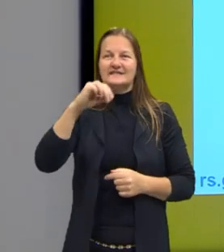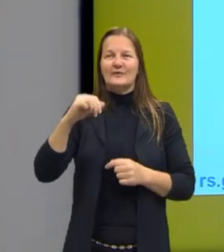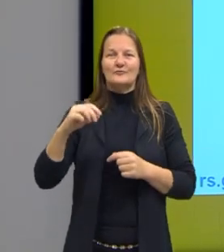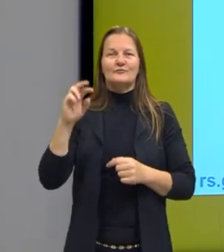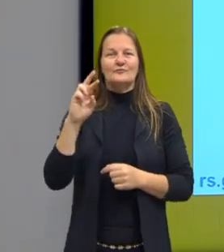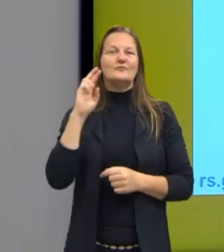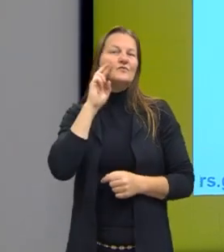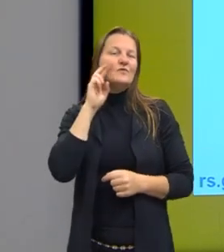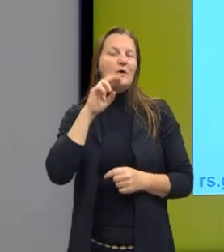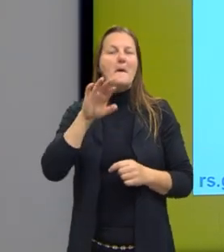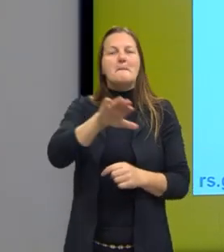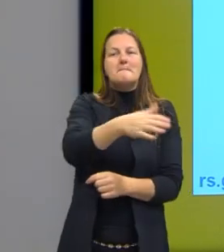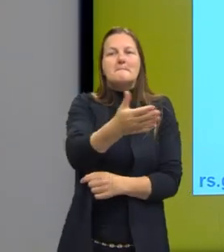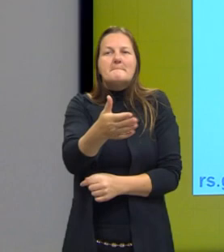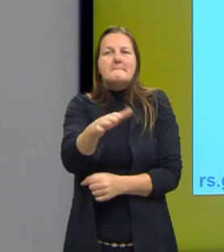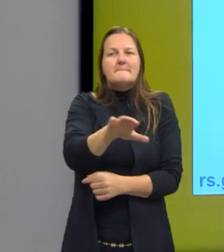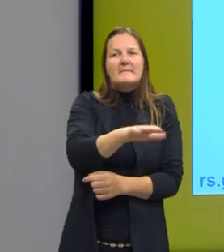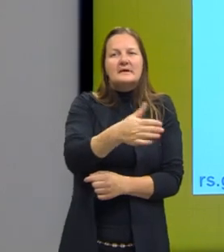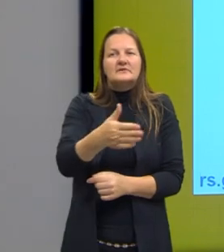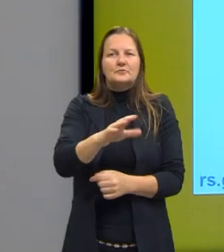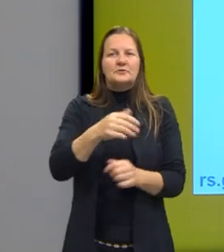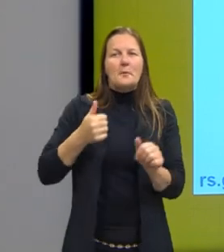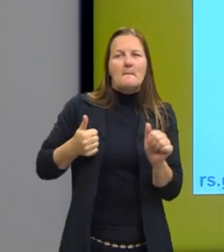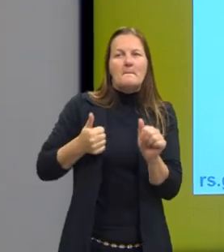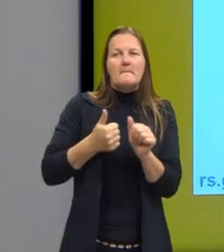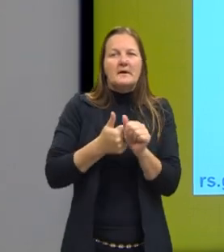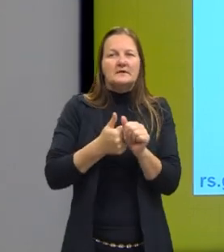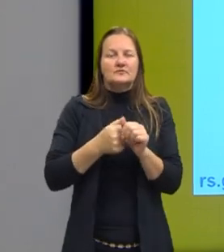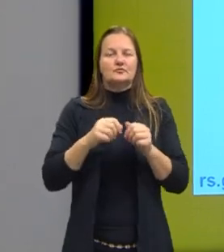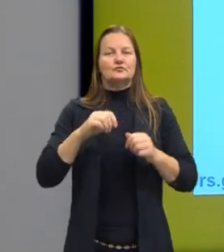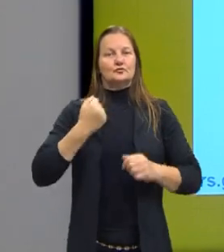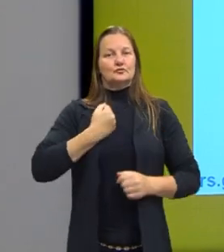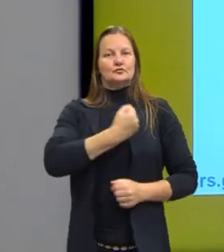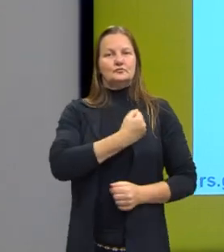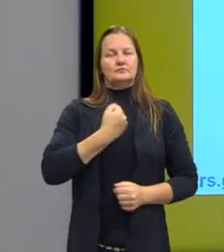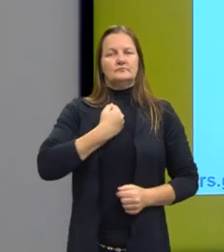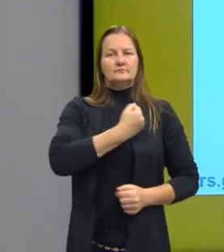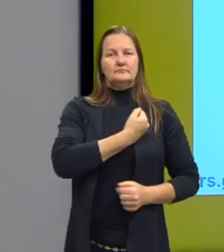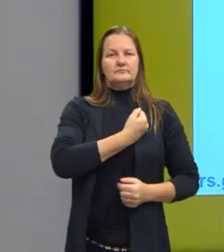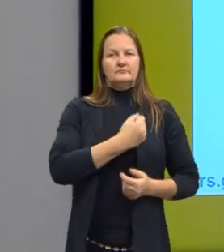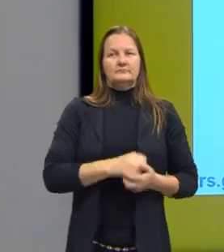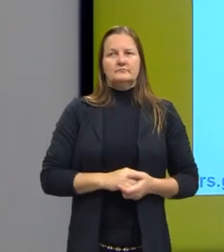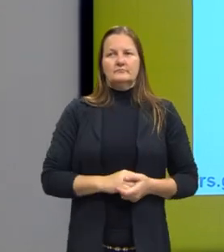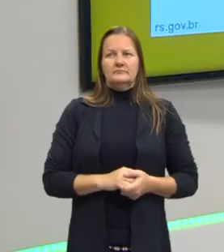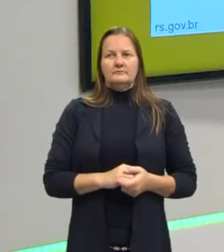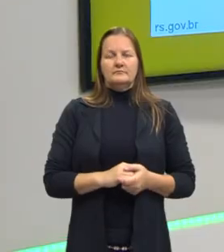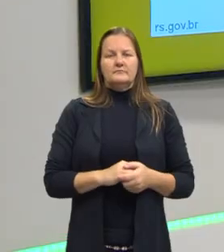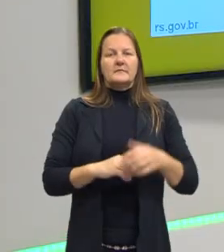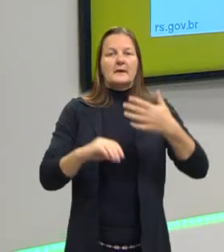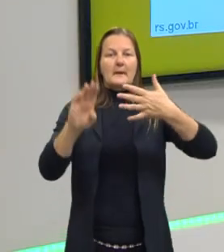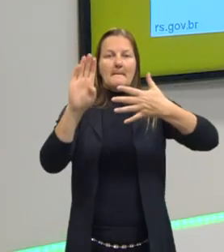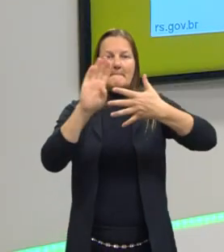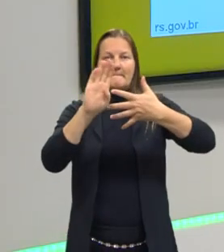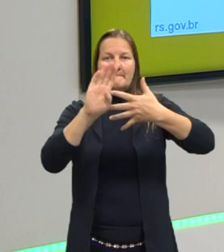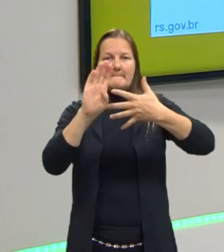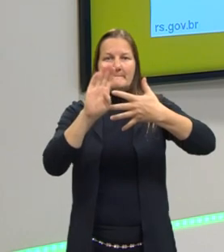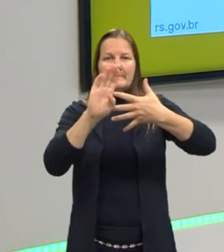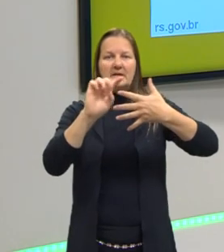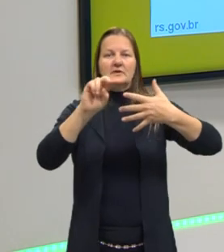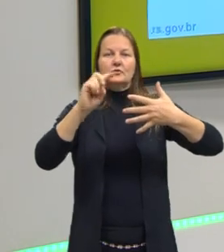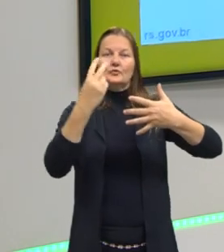aproximado, ou mais próximo de 2,66, eu vou ter a alternativa B, 2